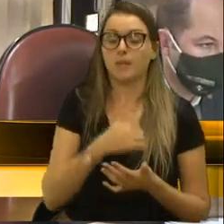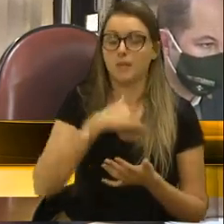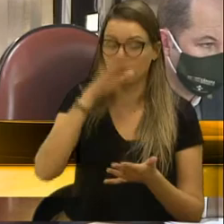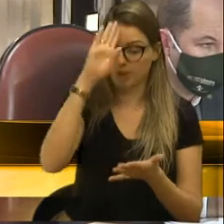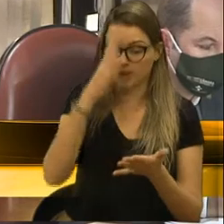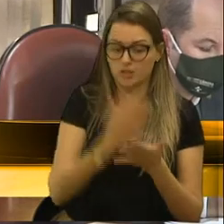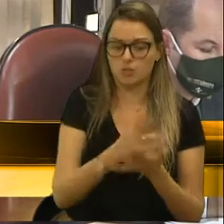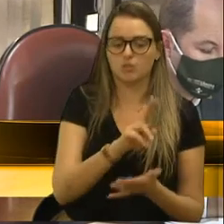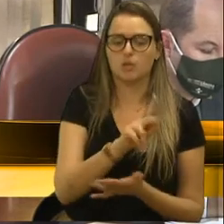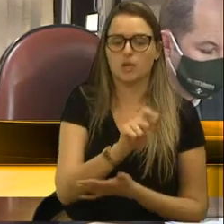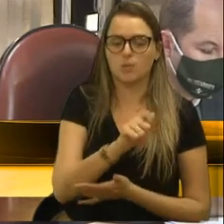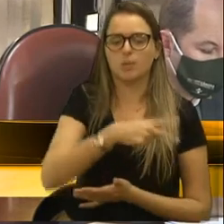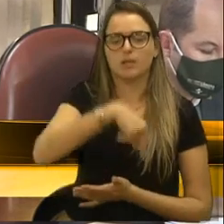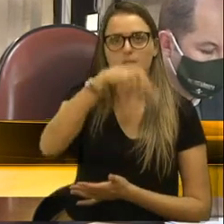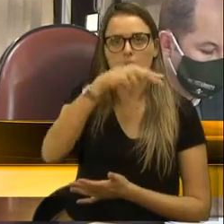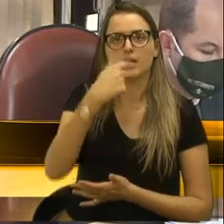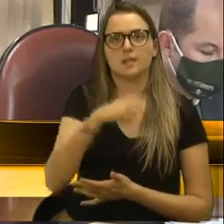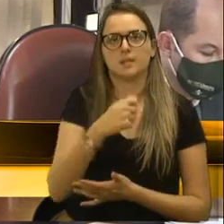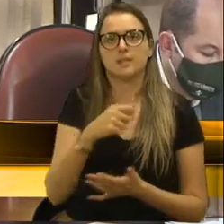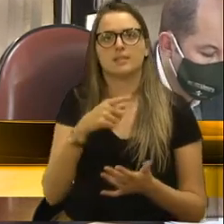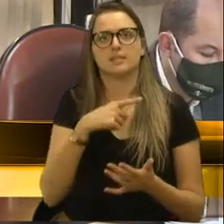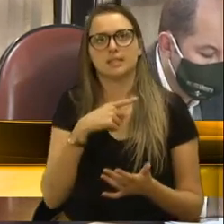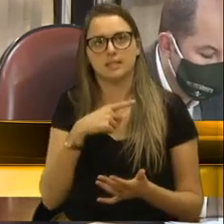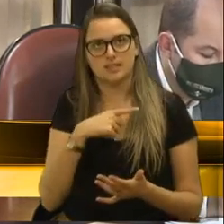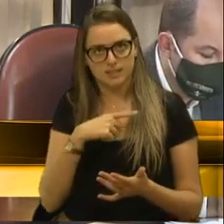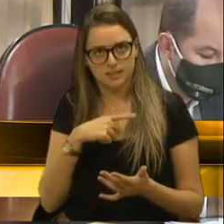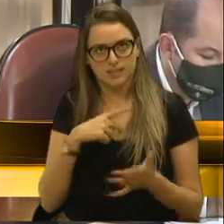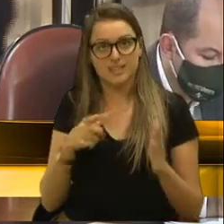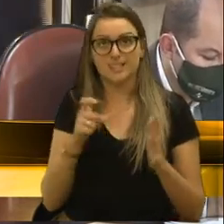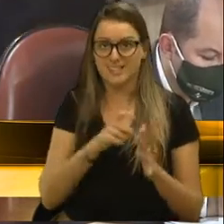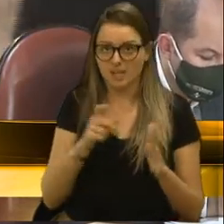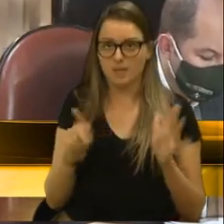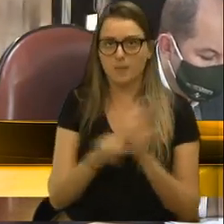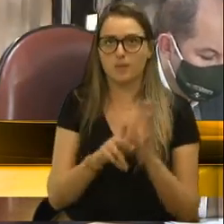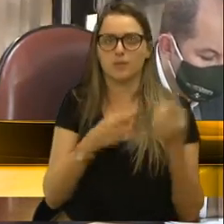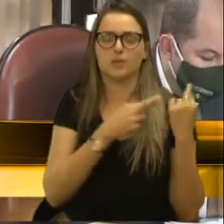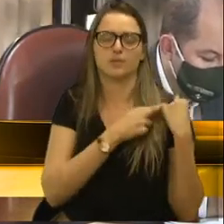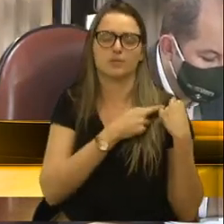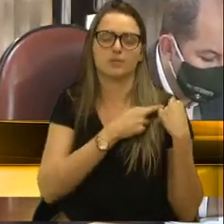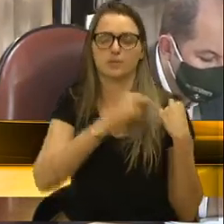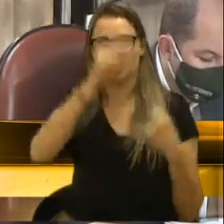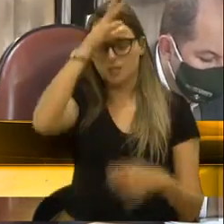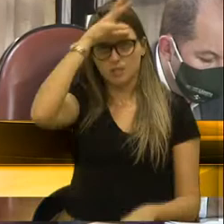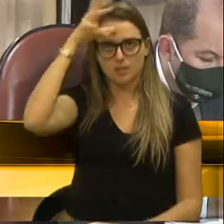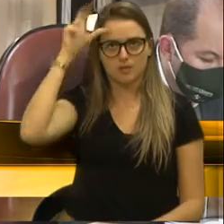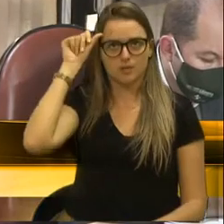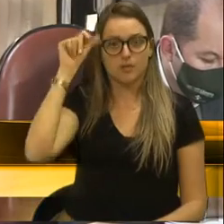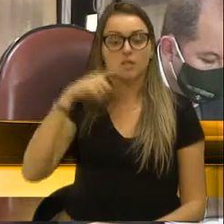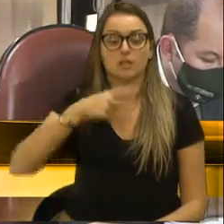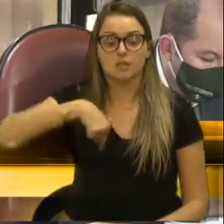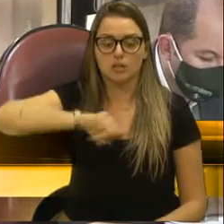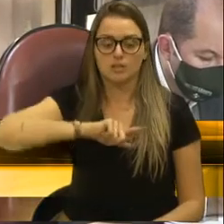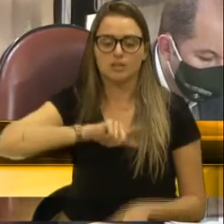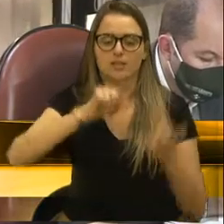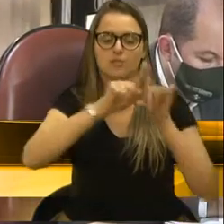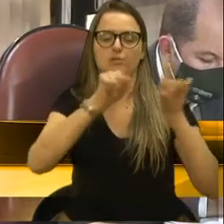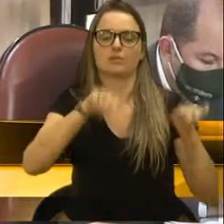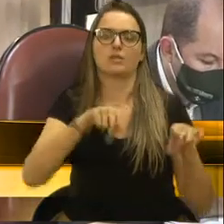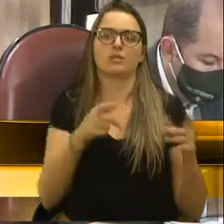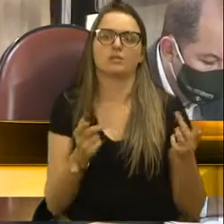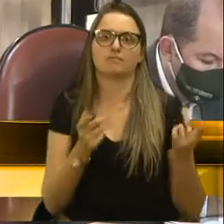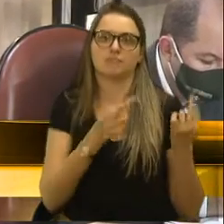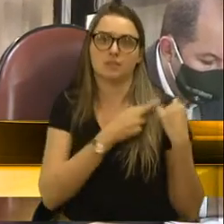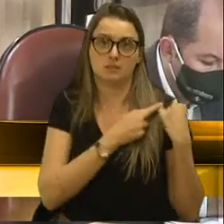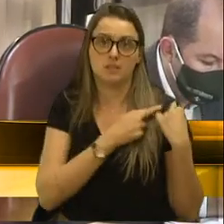Zona Norte deve ser municipalizada. A gente tem servidores capacitados para isso. A gente tem, inclusive,